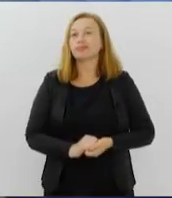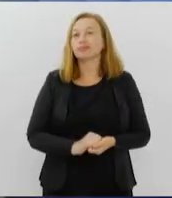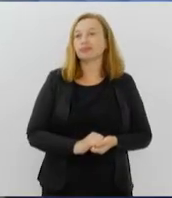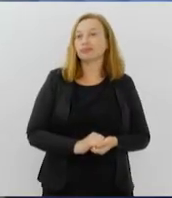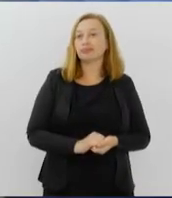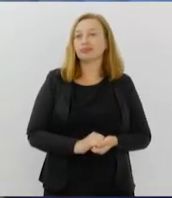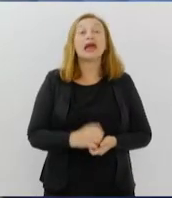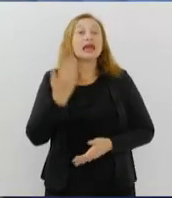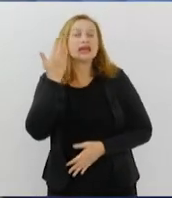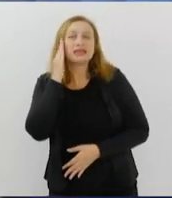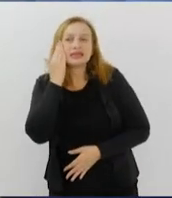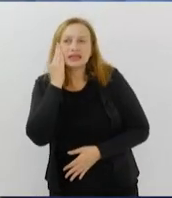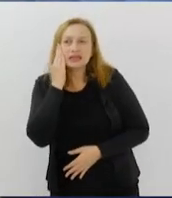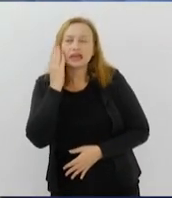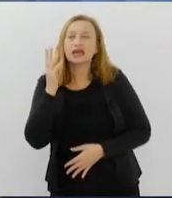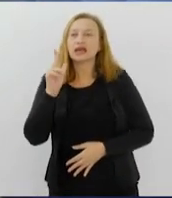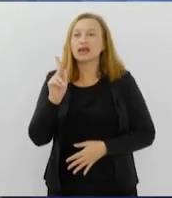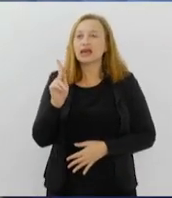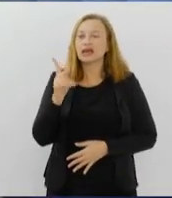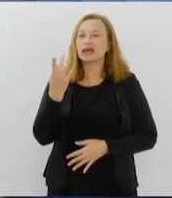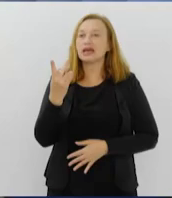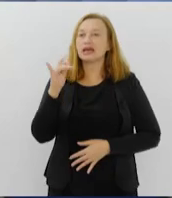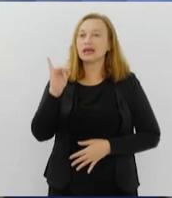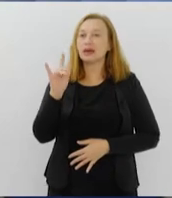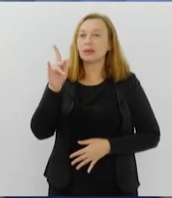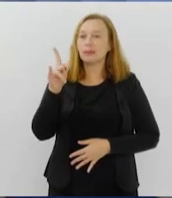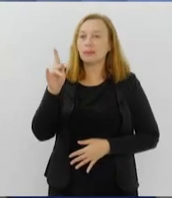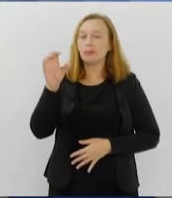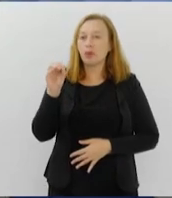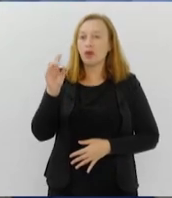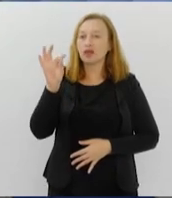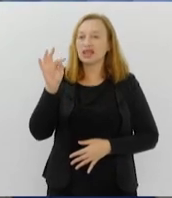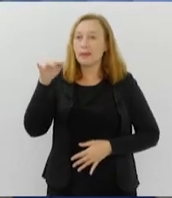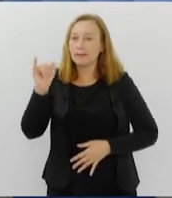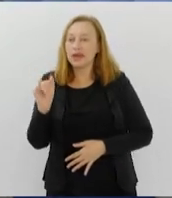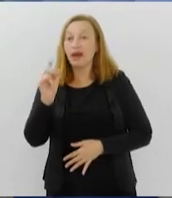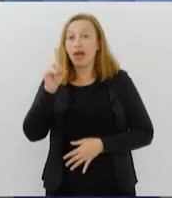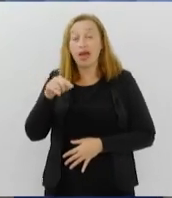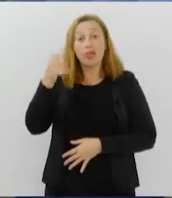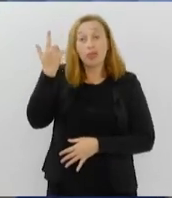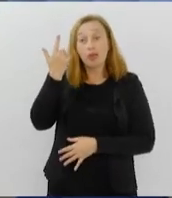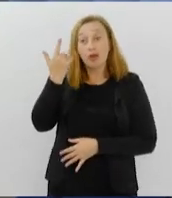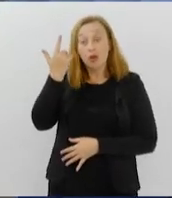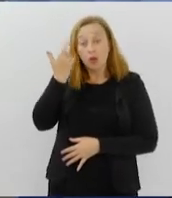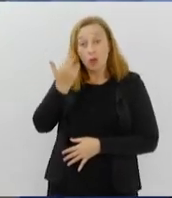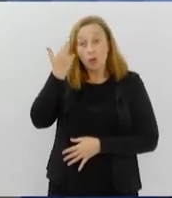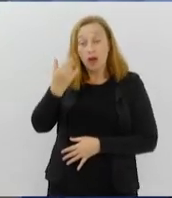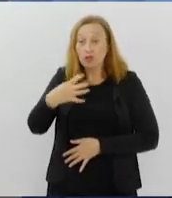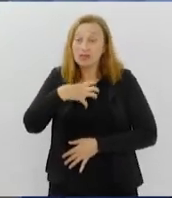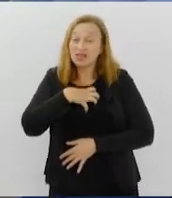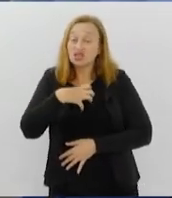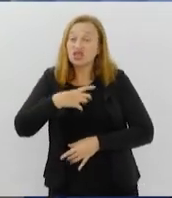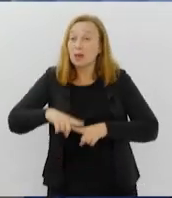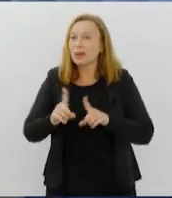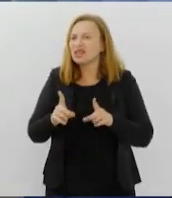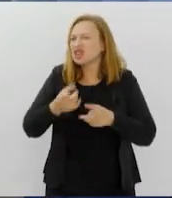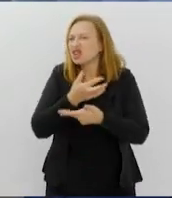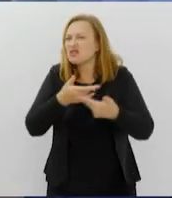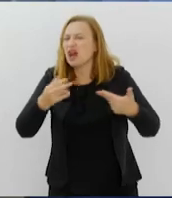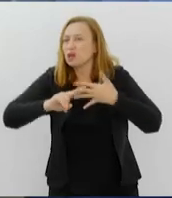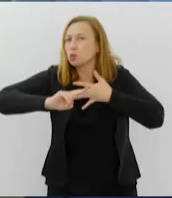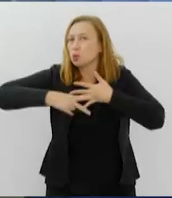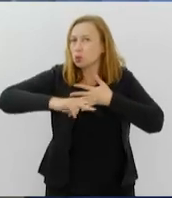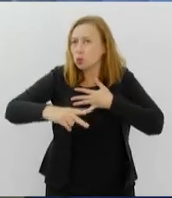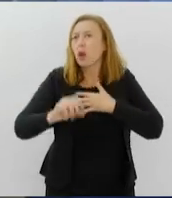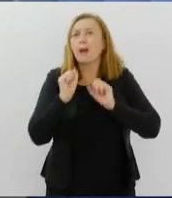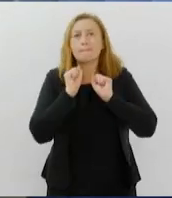Entender que a hipotonia é um sintoma comum, mas que tem várias causas e